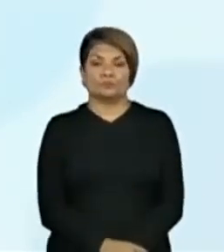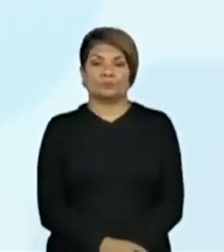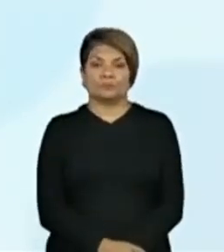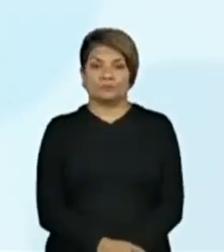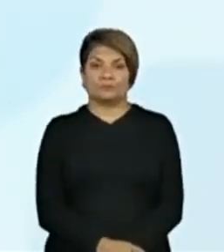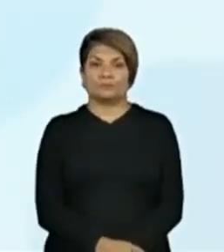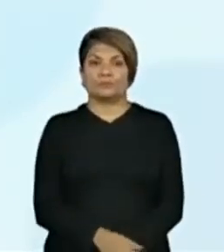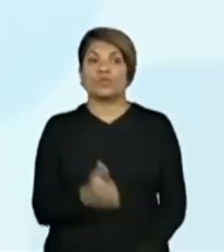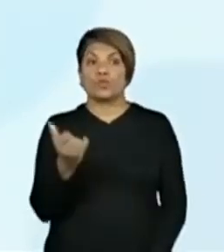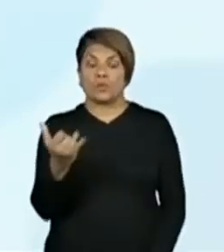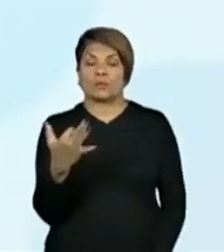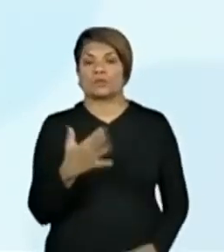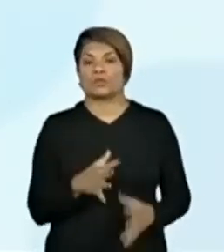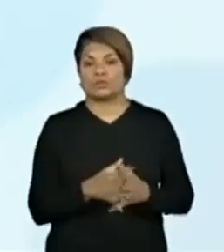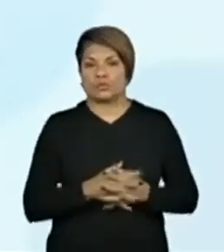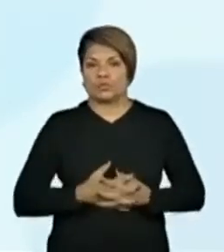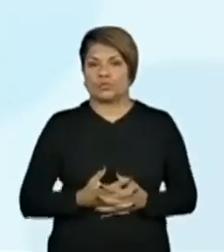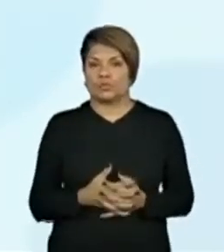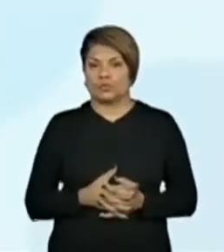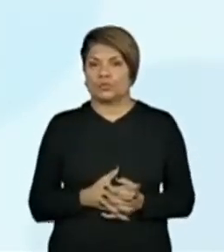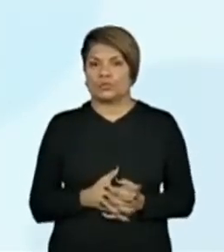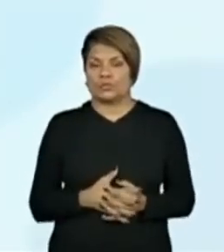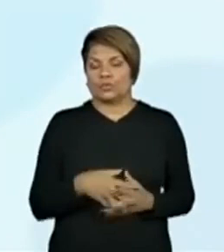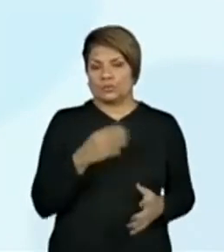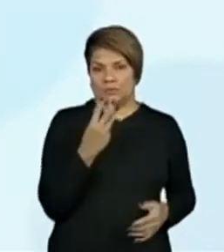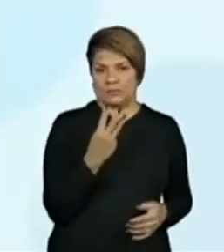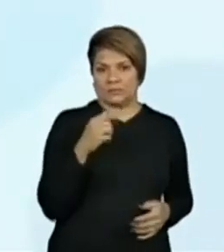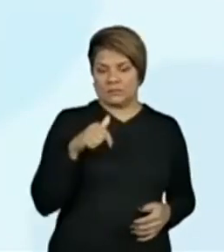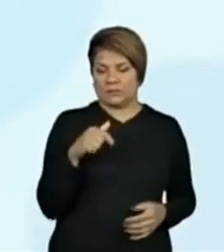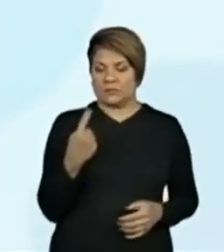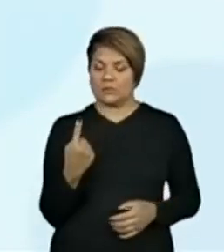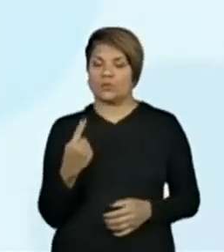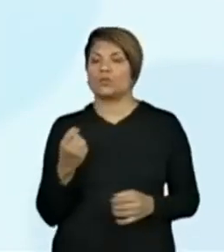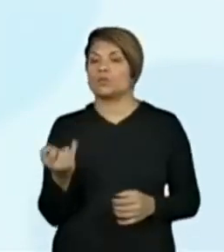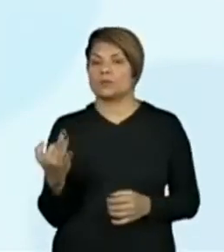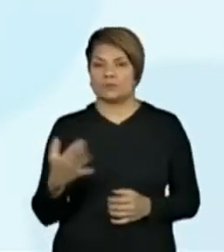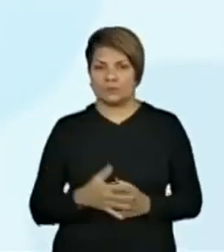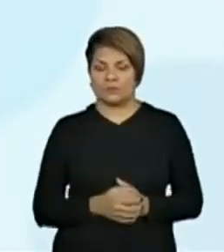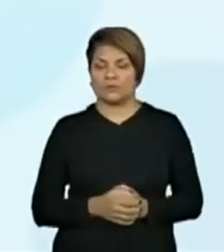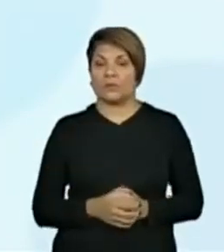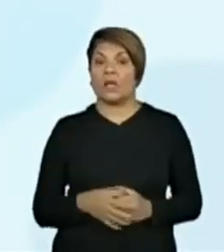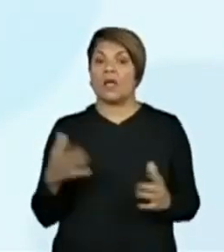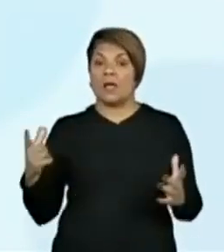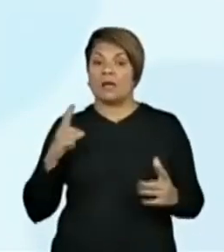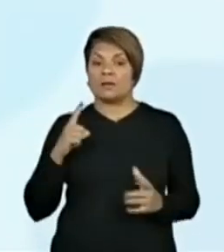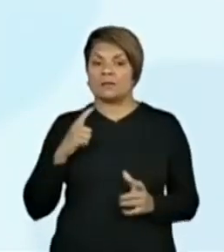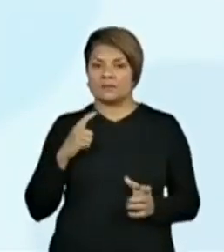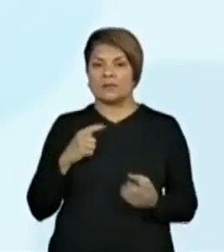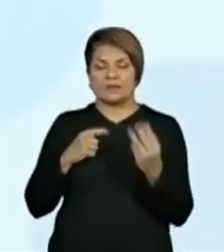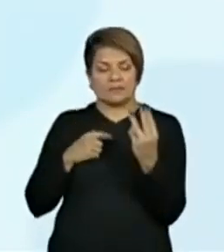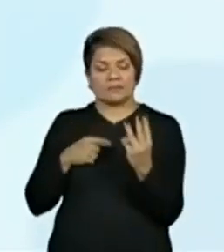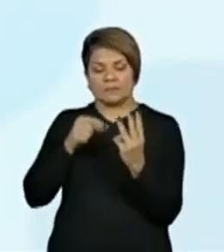no 371? Ele está ocupando, né, a ordem das unidades.